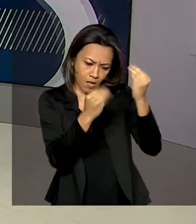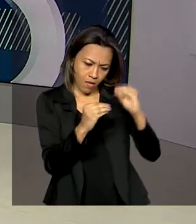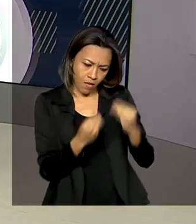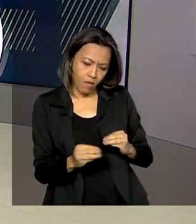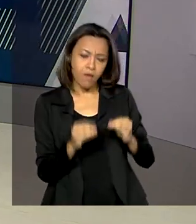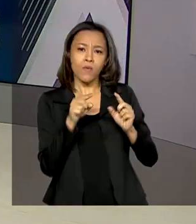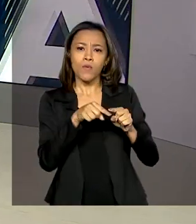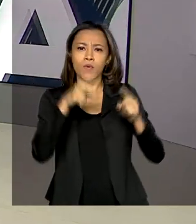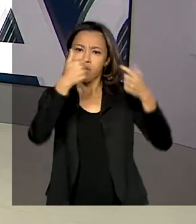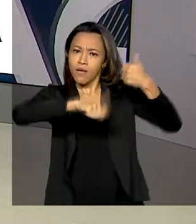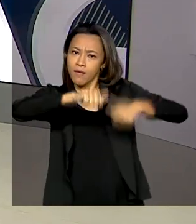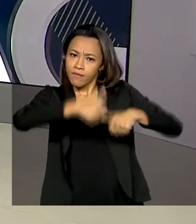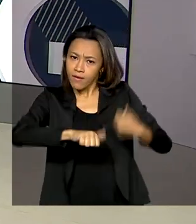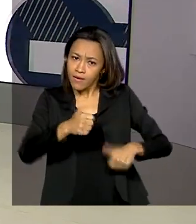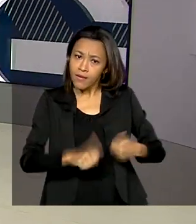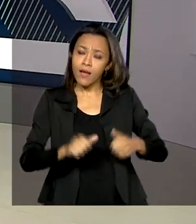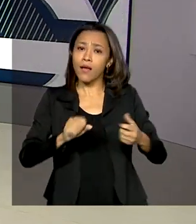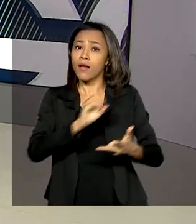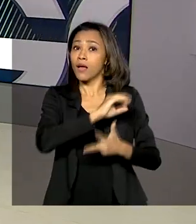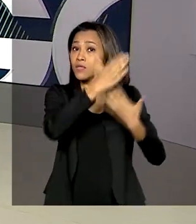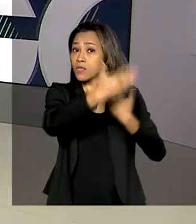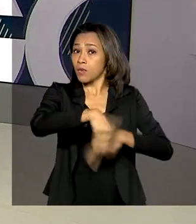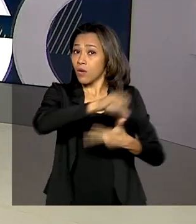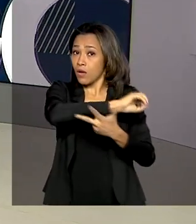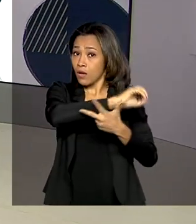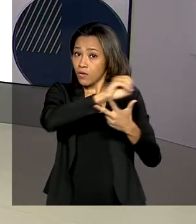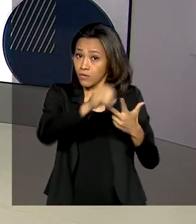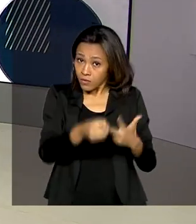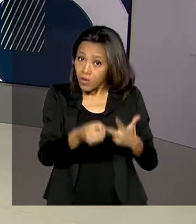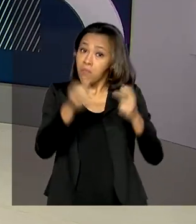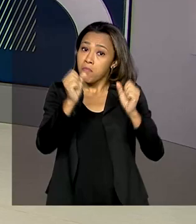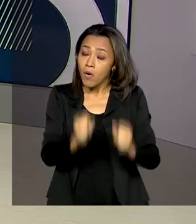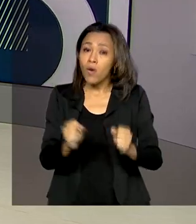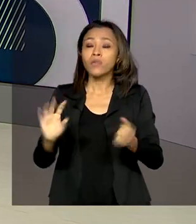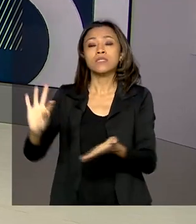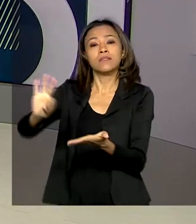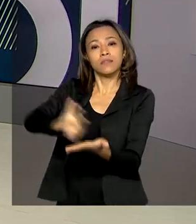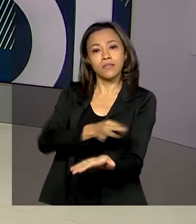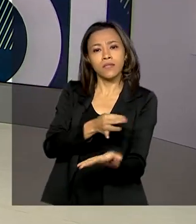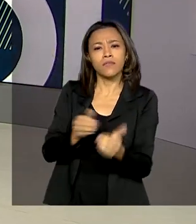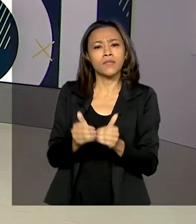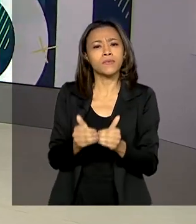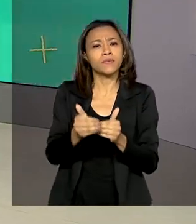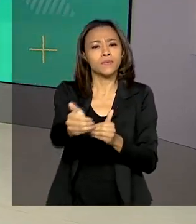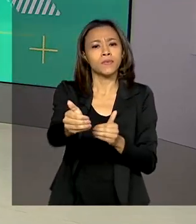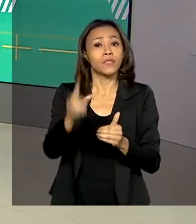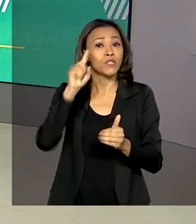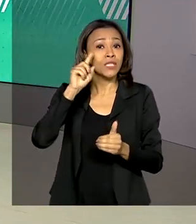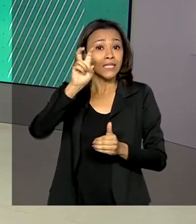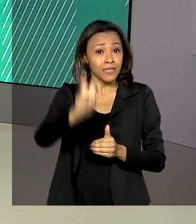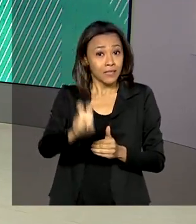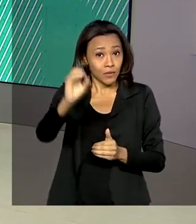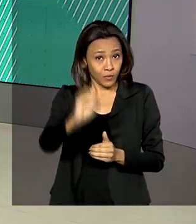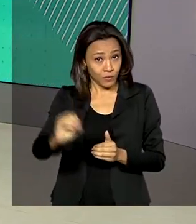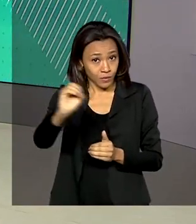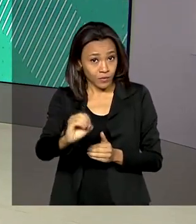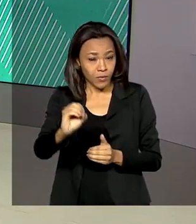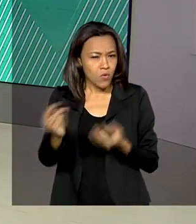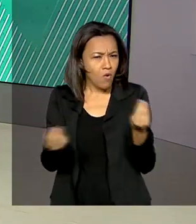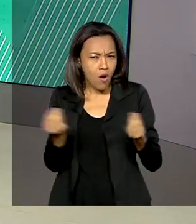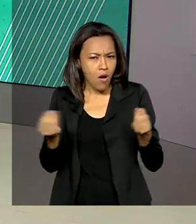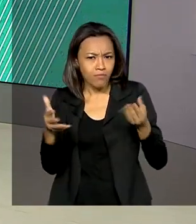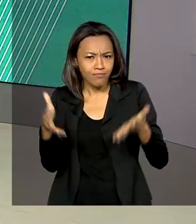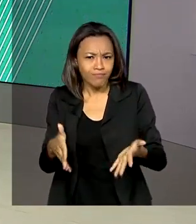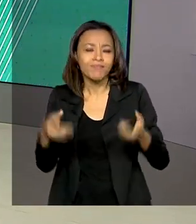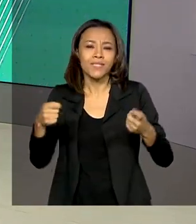itens do Exame Nacional do Ensino Médio podem se inscrever para o processo seletivo a partir do dia 5 de outubro. Para participar é